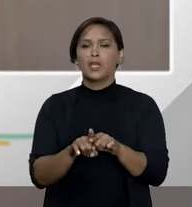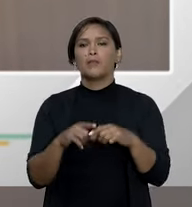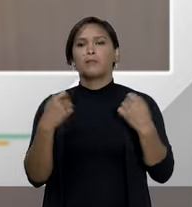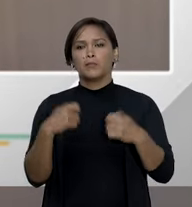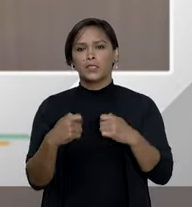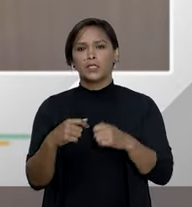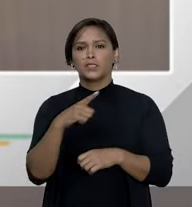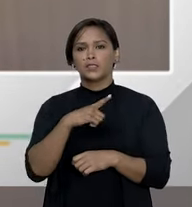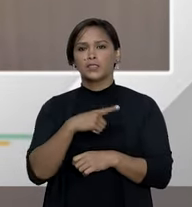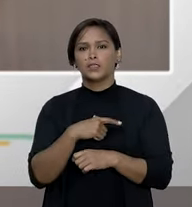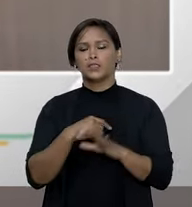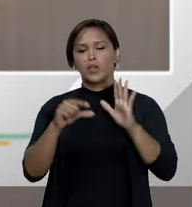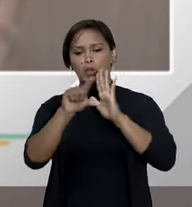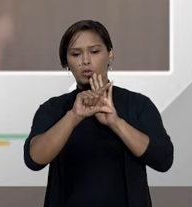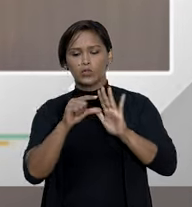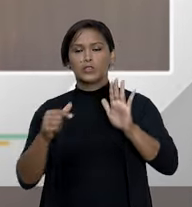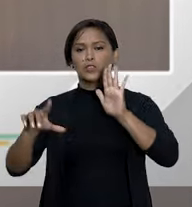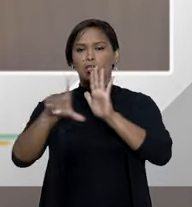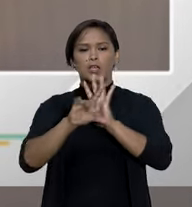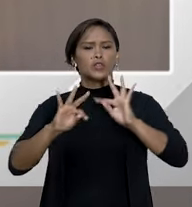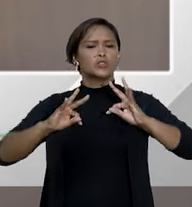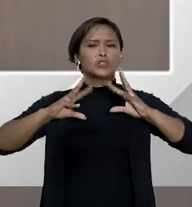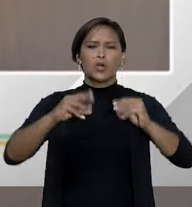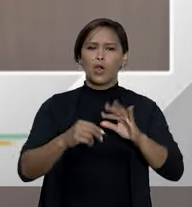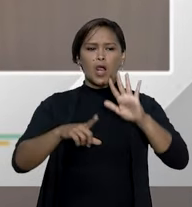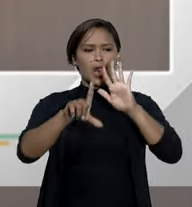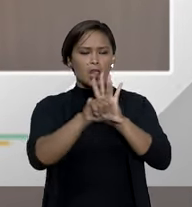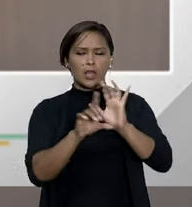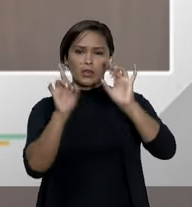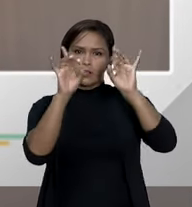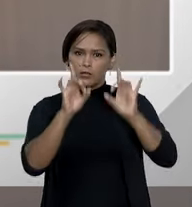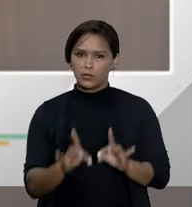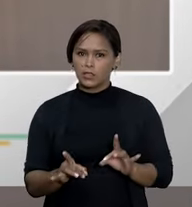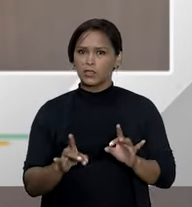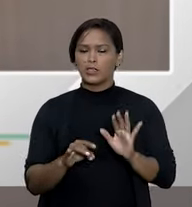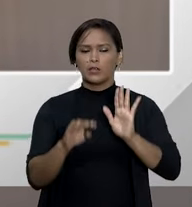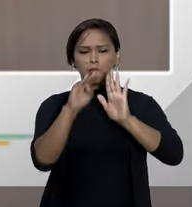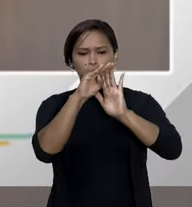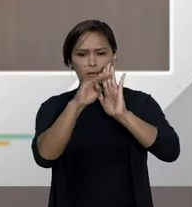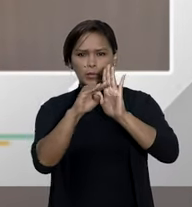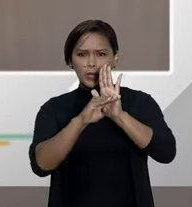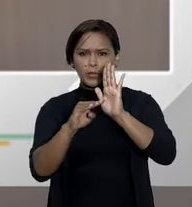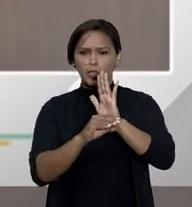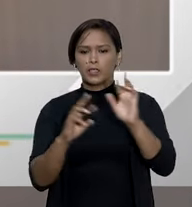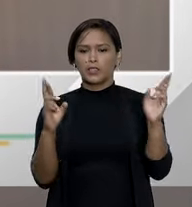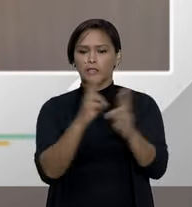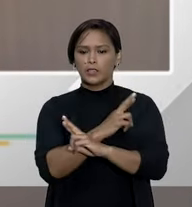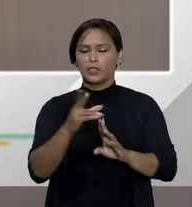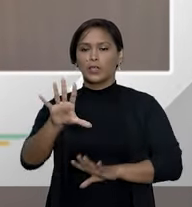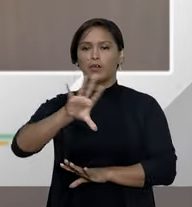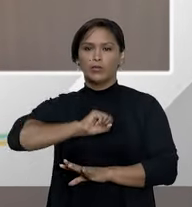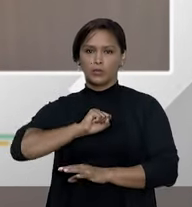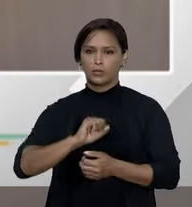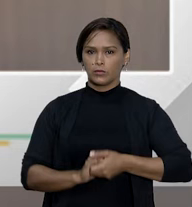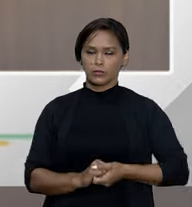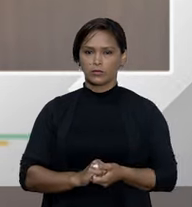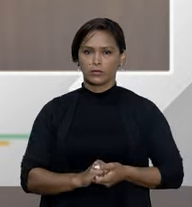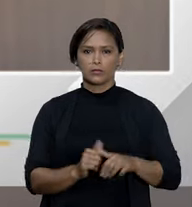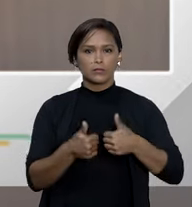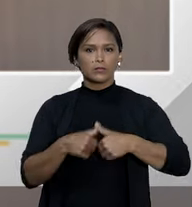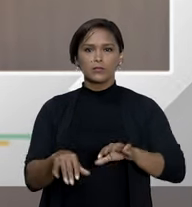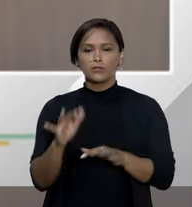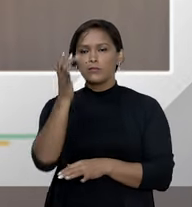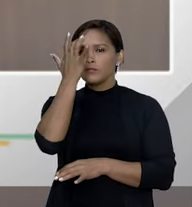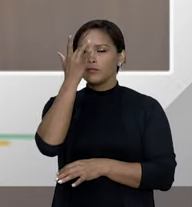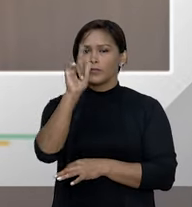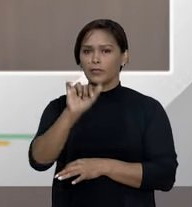o texto legal como um especialmente os objetivos da política nacional da relação de consumo então eu acho